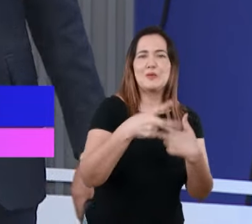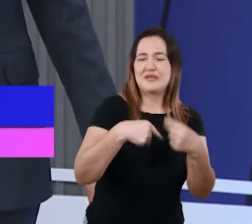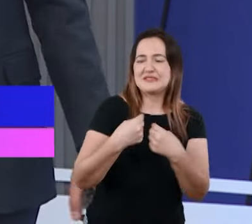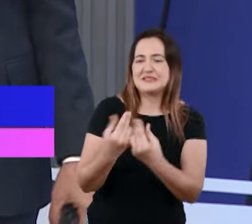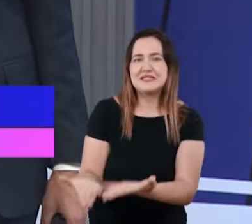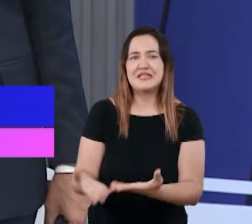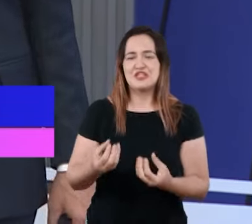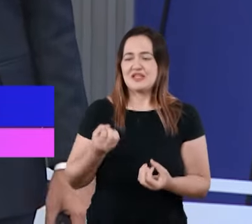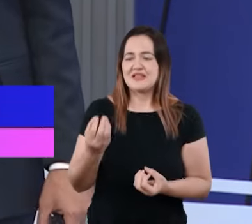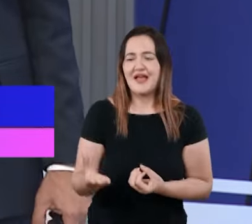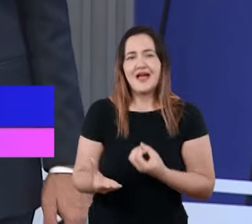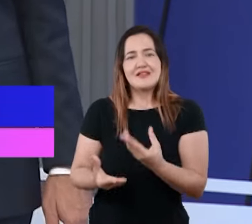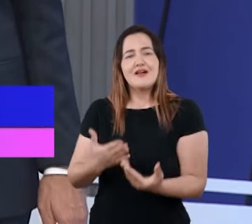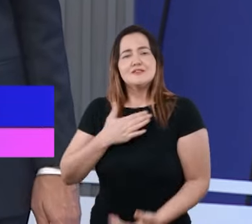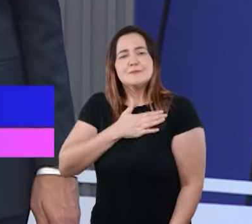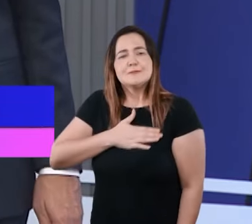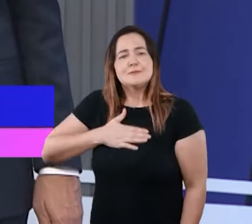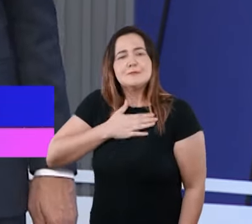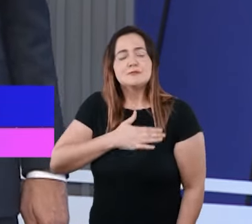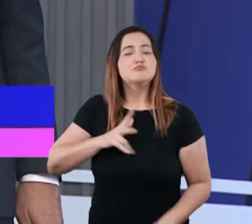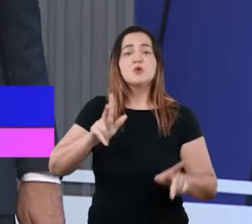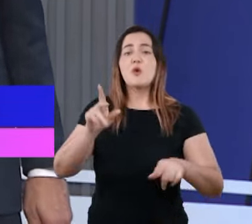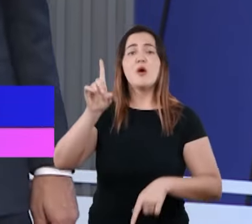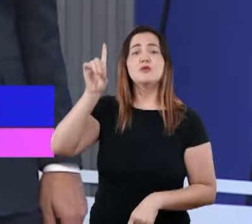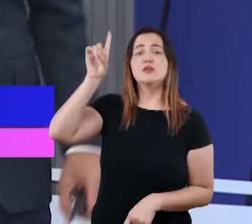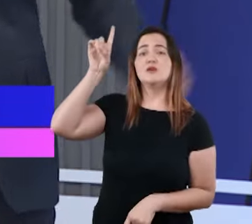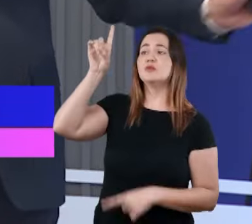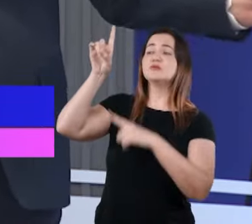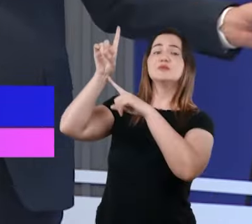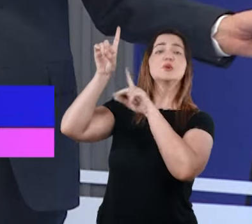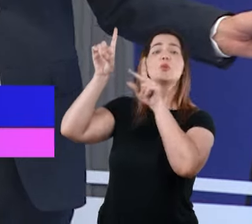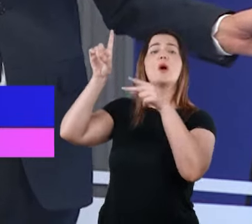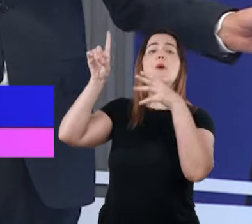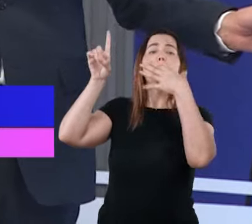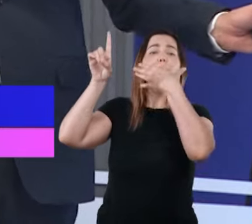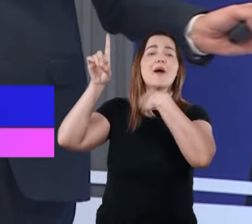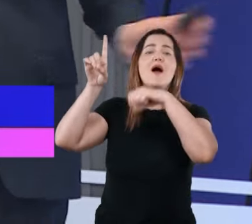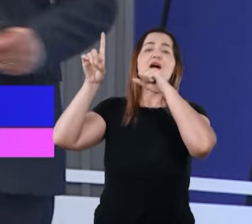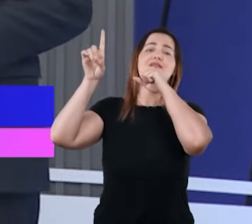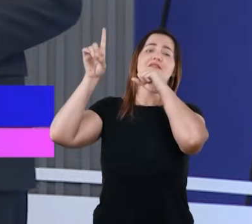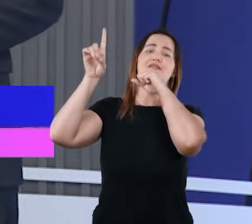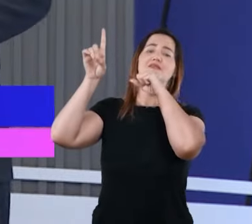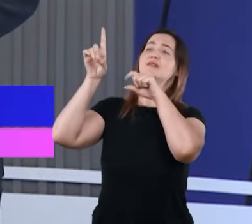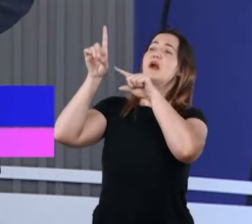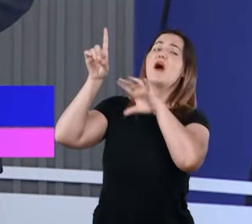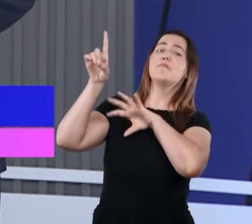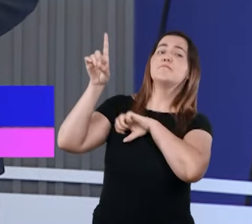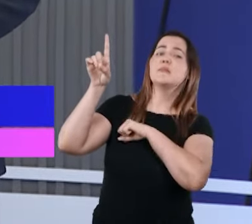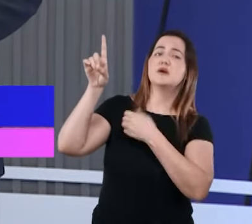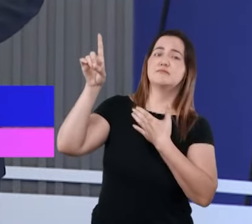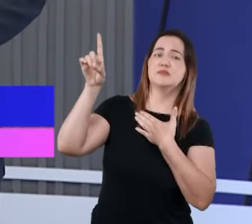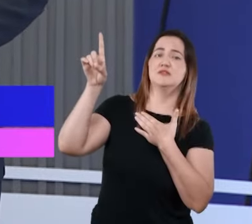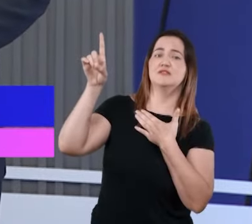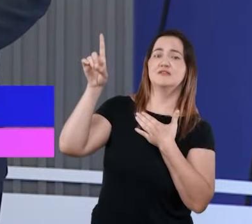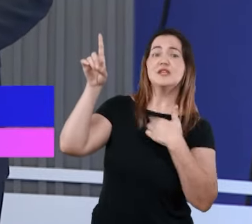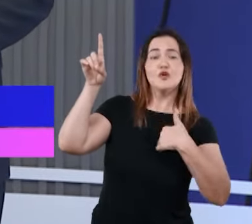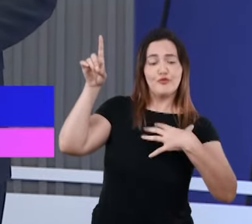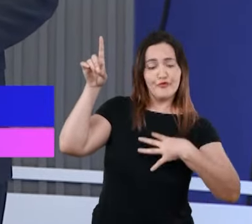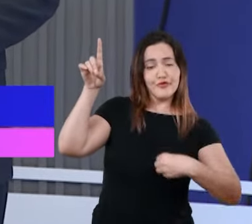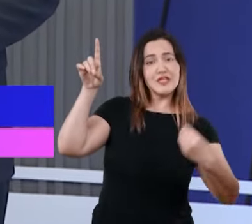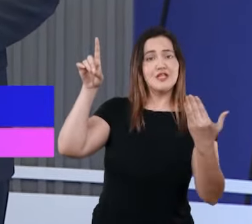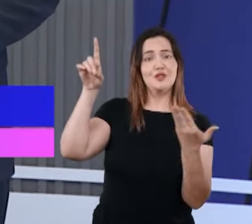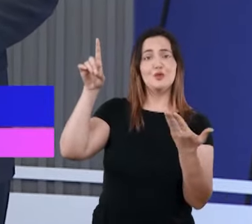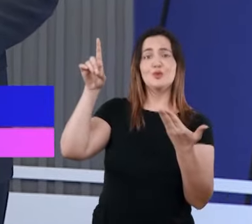de penalizar os seres humanos. A paternidade quebra essa ideia, porque vemos Deus como um Pai amoroso,